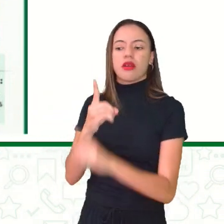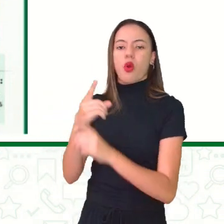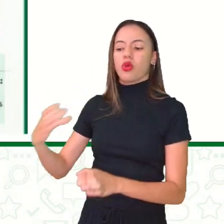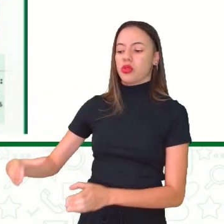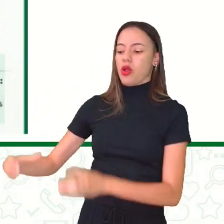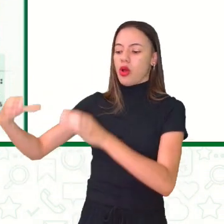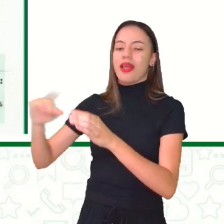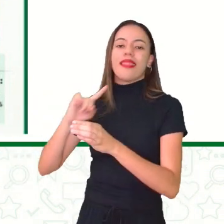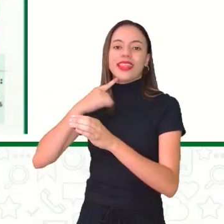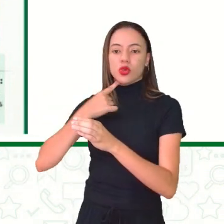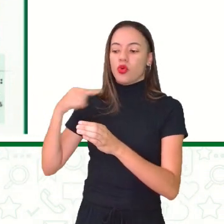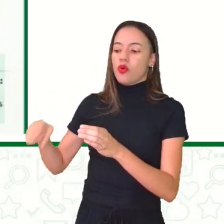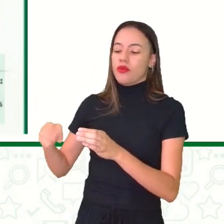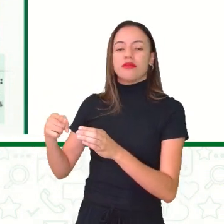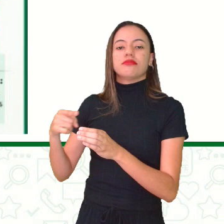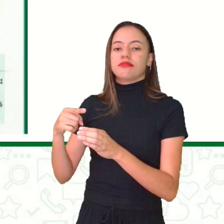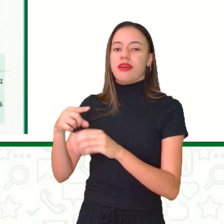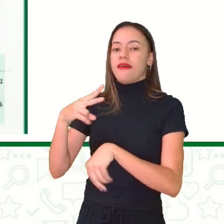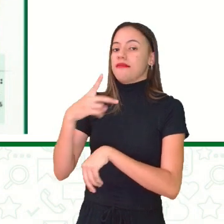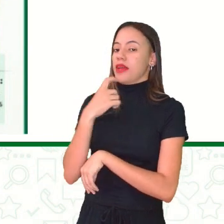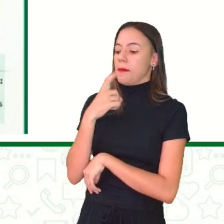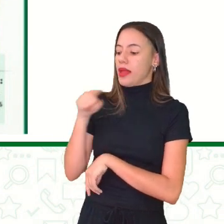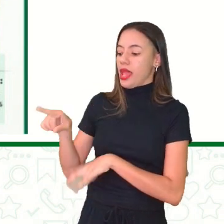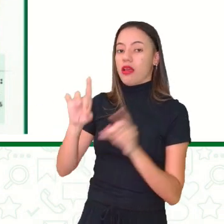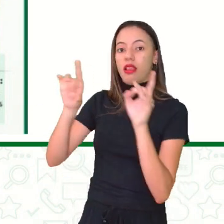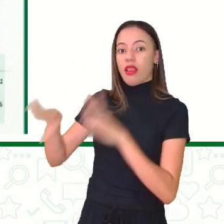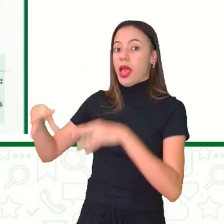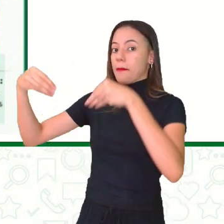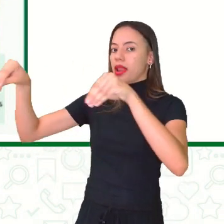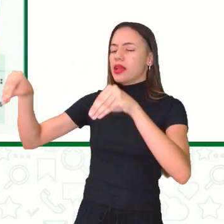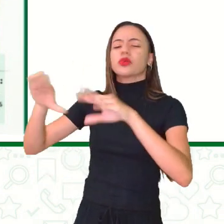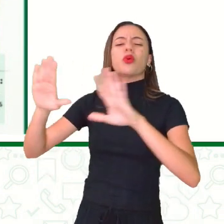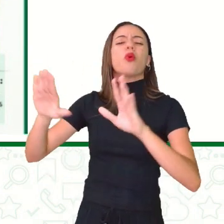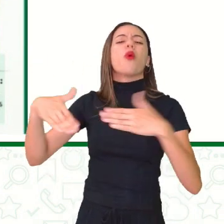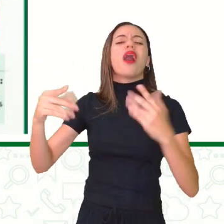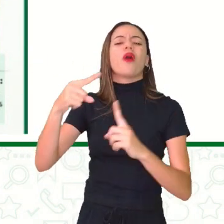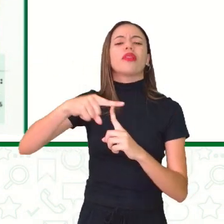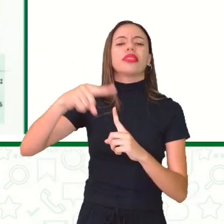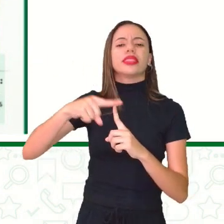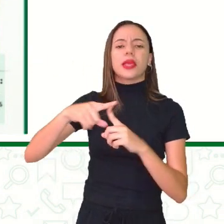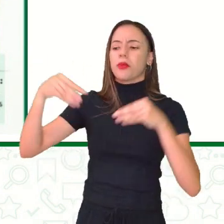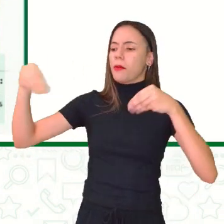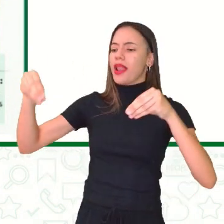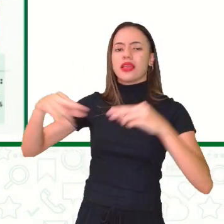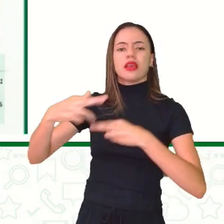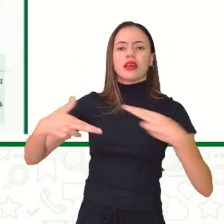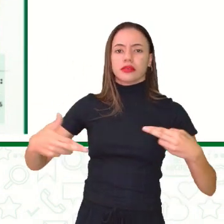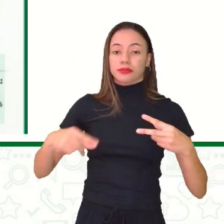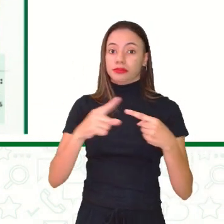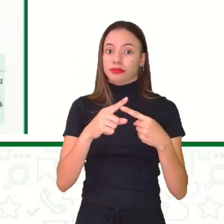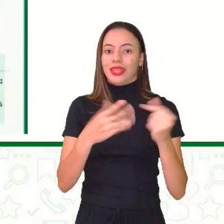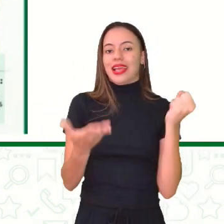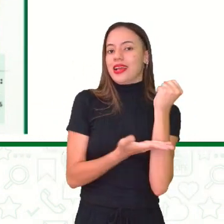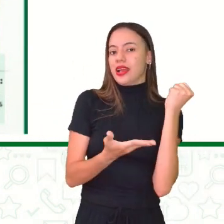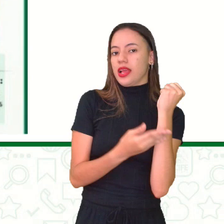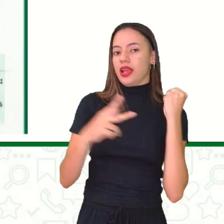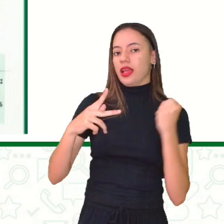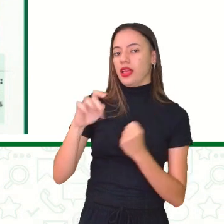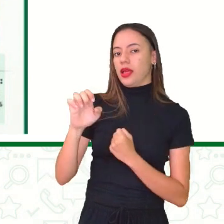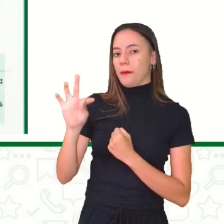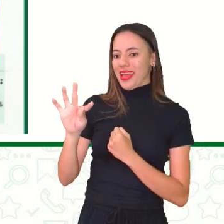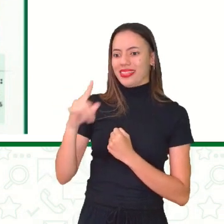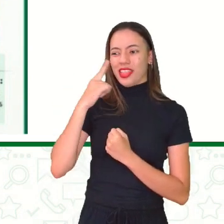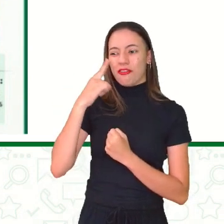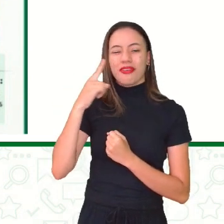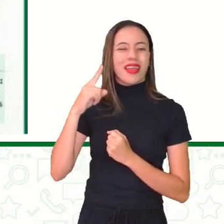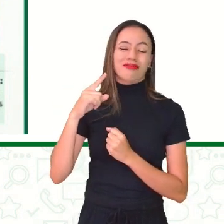já sabe que deve colocar plástico. E quais são os plásticos que se reciclam? As garrafas petes, que a gente vê por aí, jogada por tudo